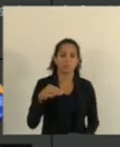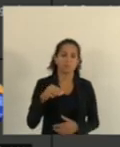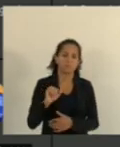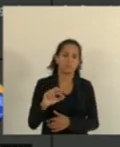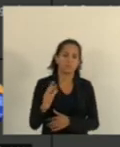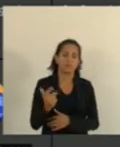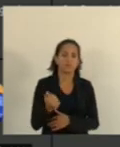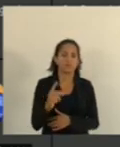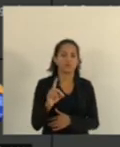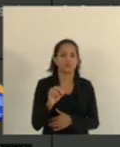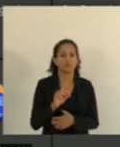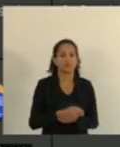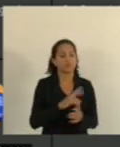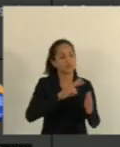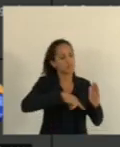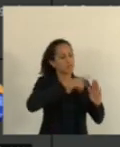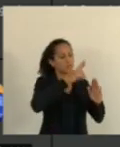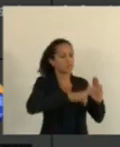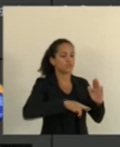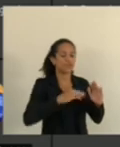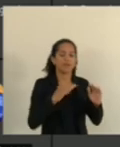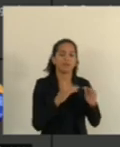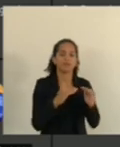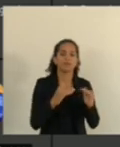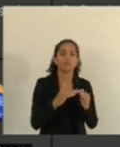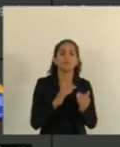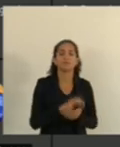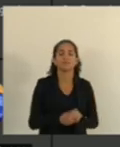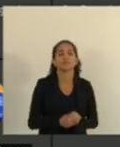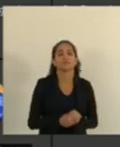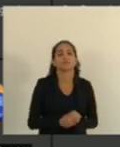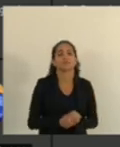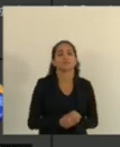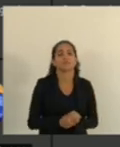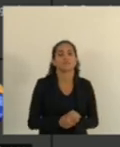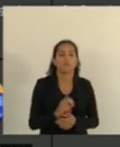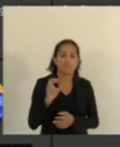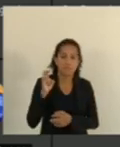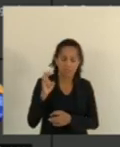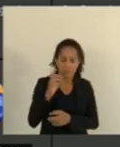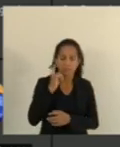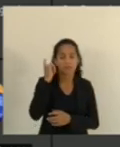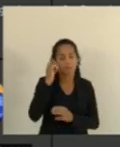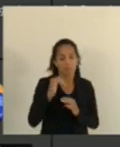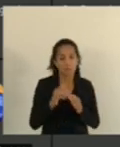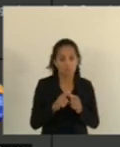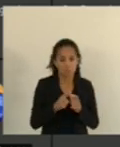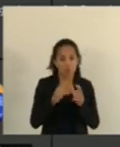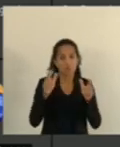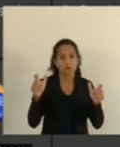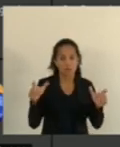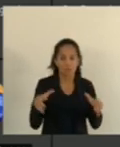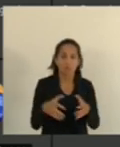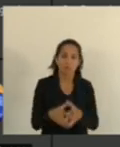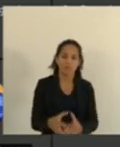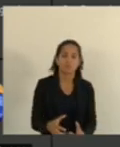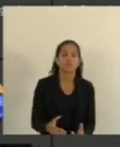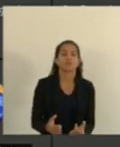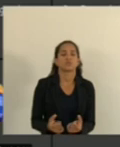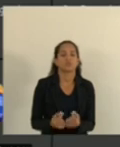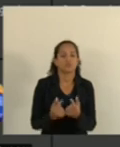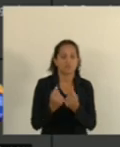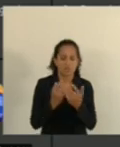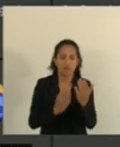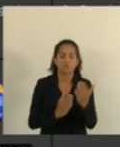Bom relator Ok Ok, então tendo cinco deputados Maioria na comissão De finanças Também aprovado